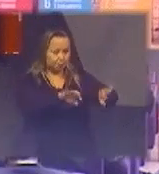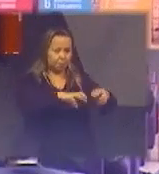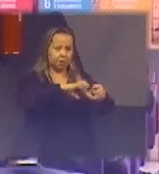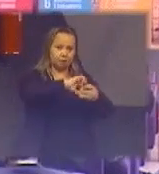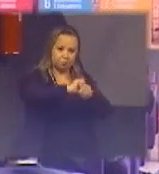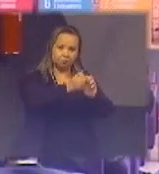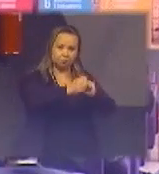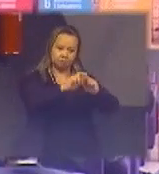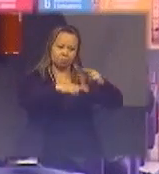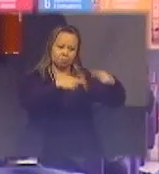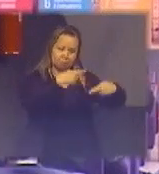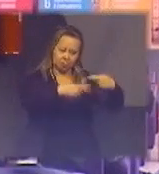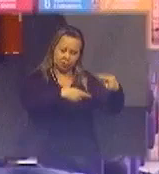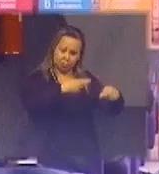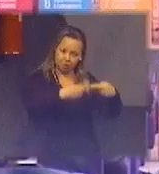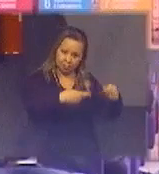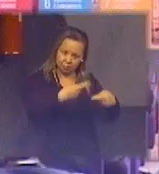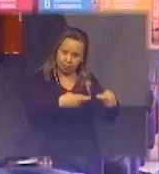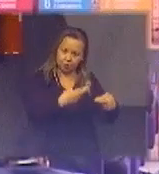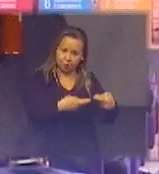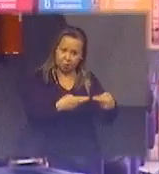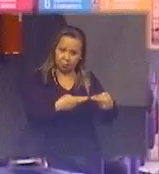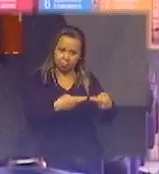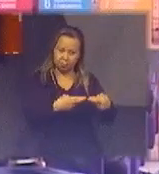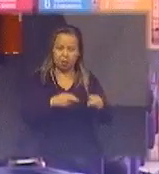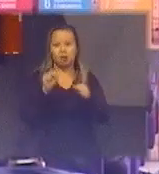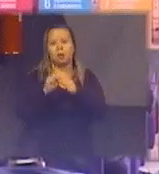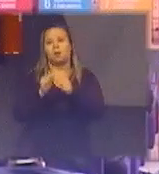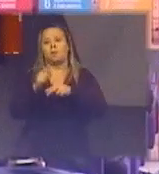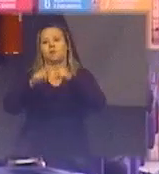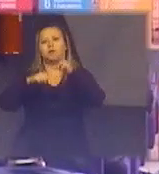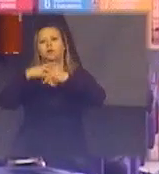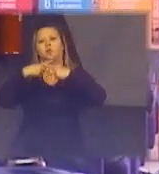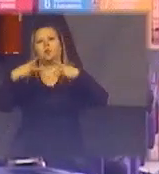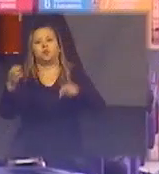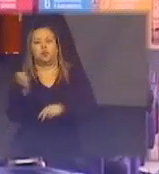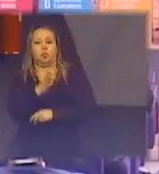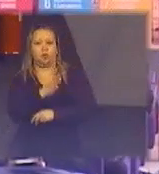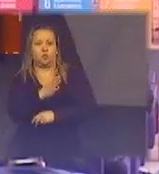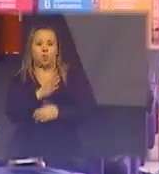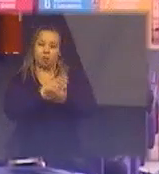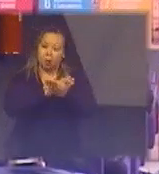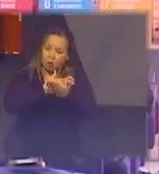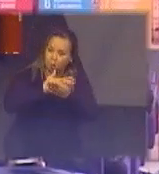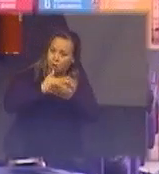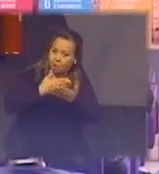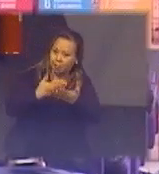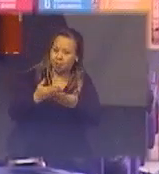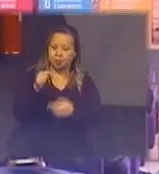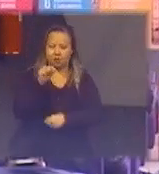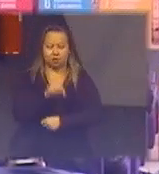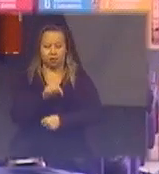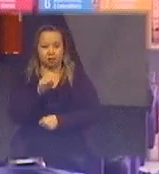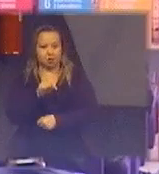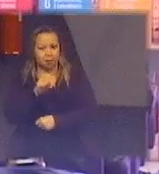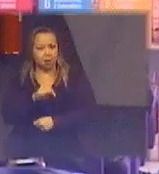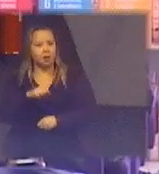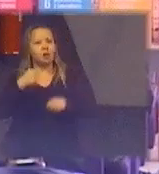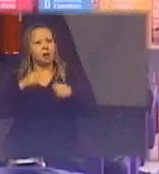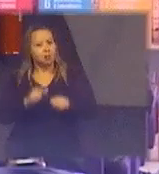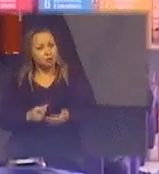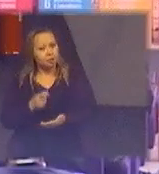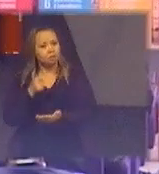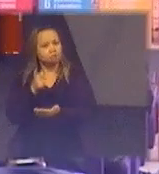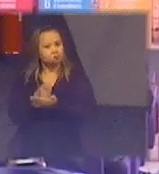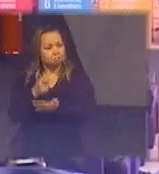cadeia produtiva para se fazer um produto novo a partir dali tem que ter a tributação e tal